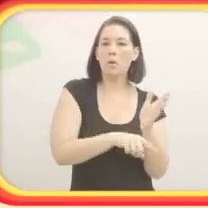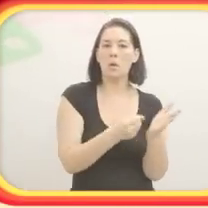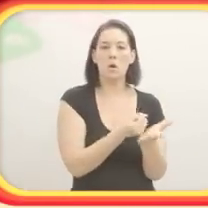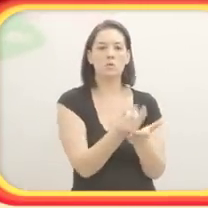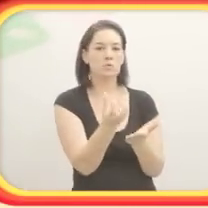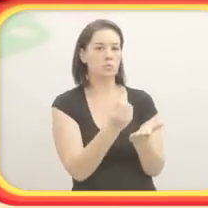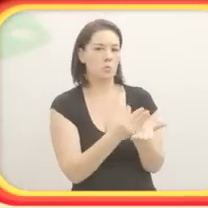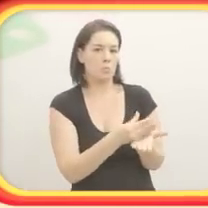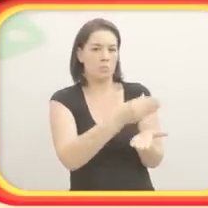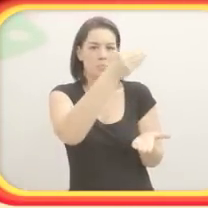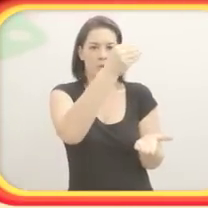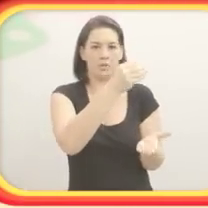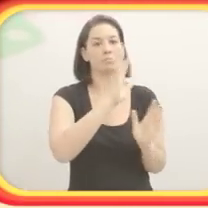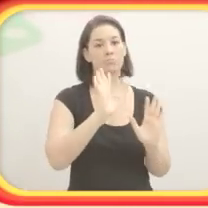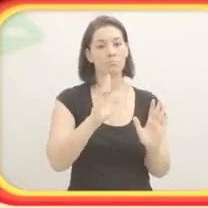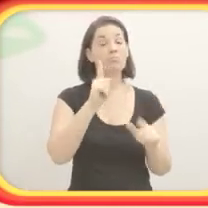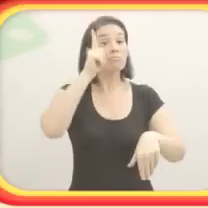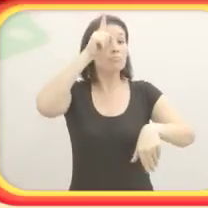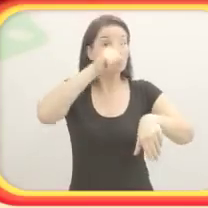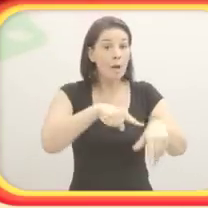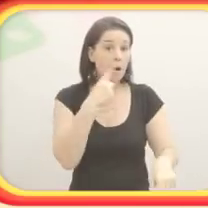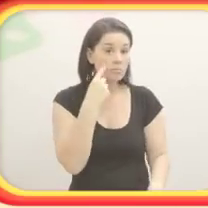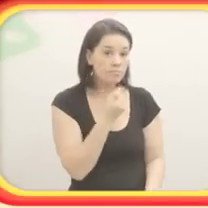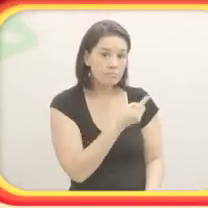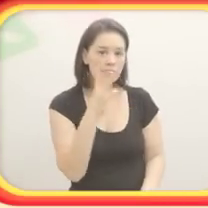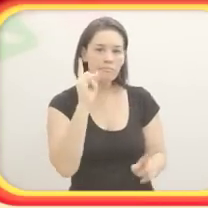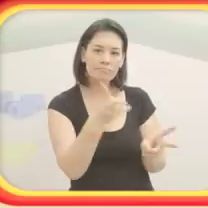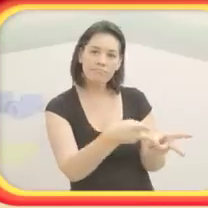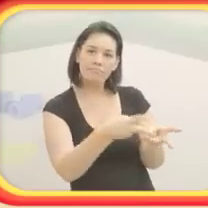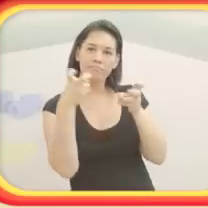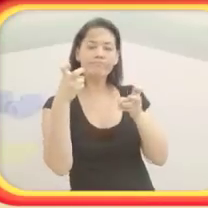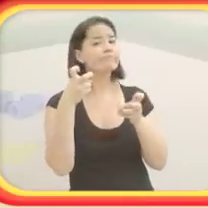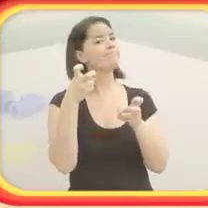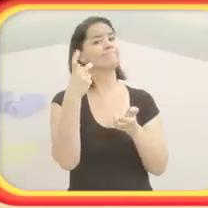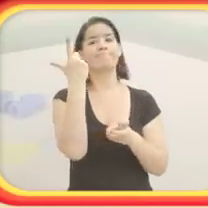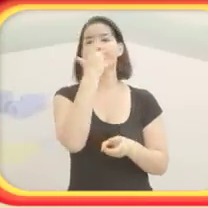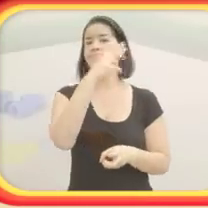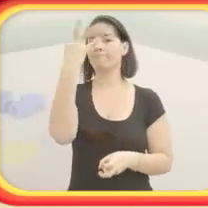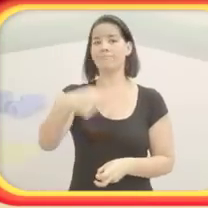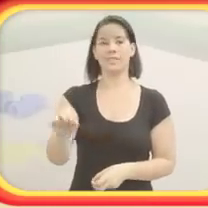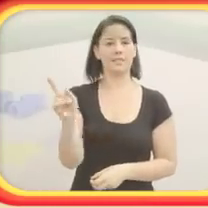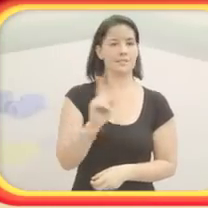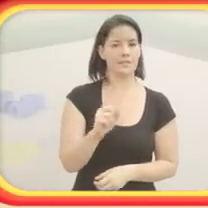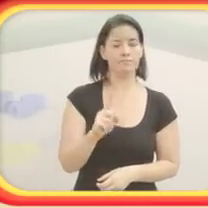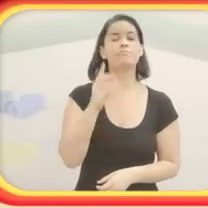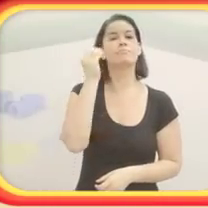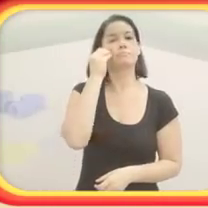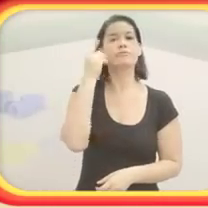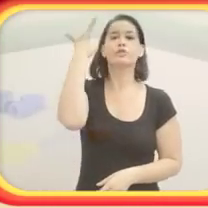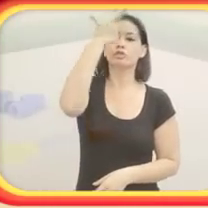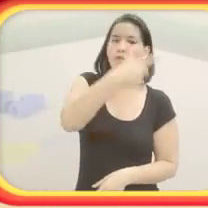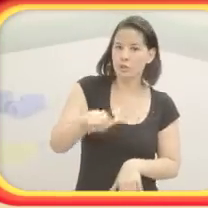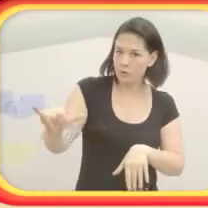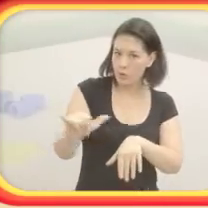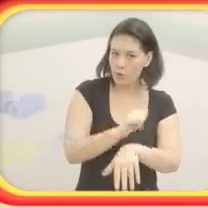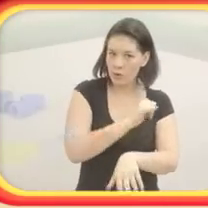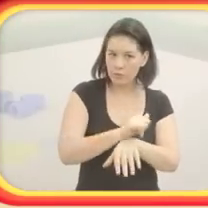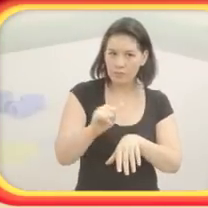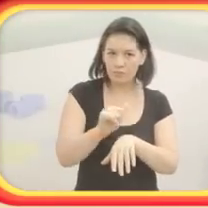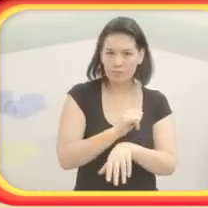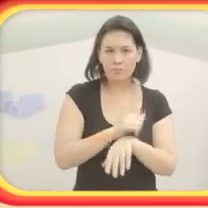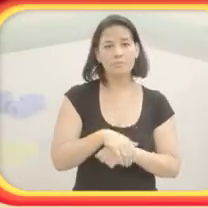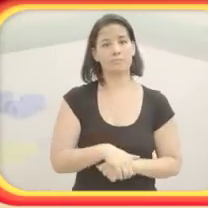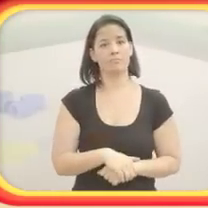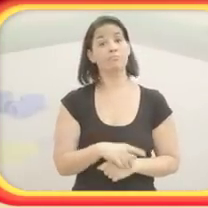peça e colocar mais ou menos a quantidade de pinos. Aí, na hora de conferir, eles